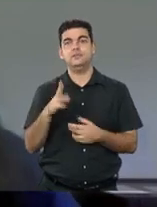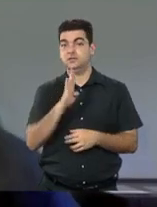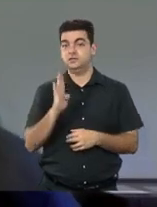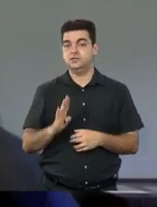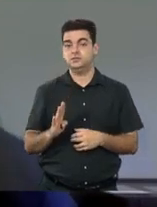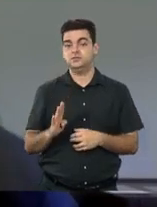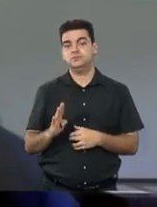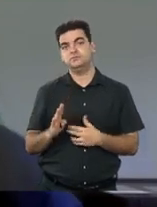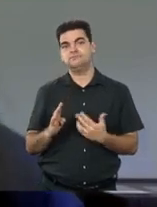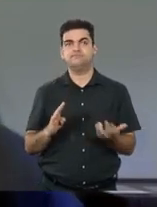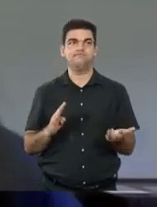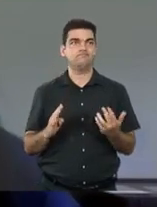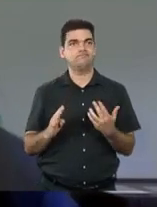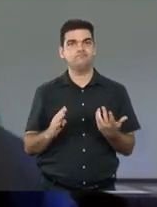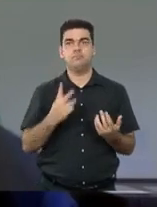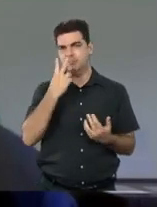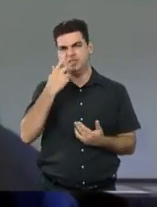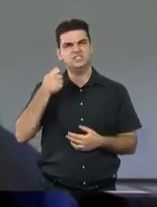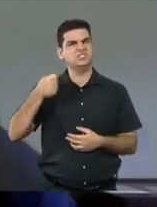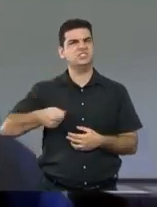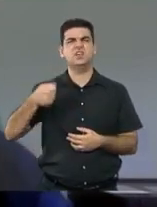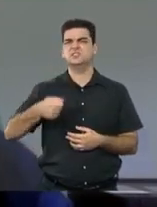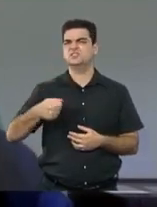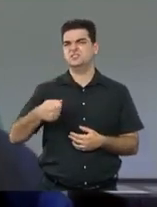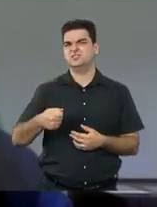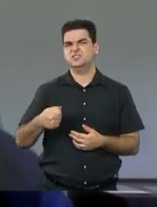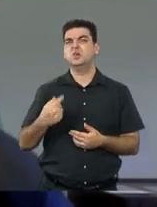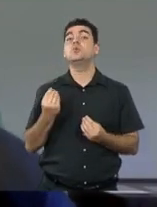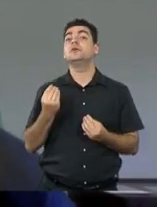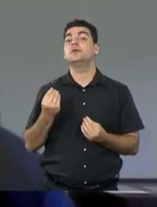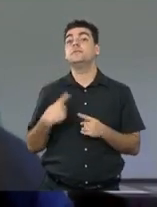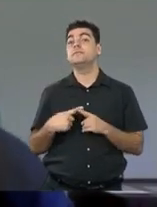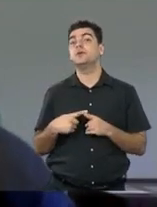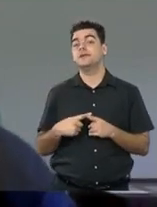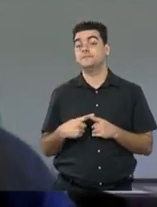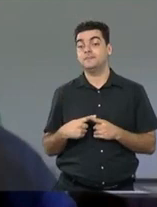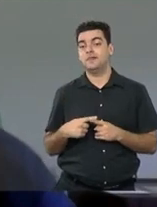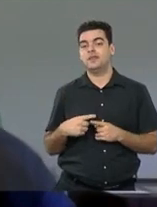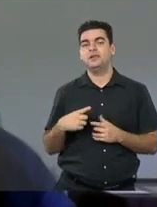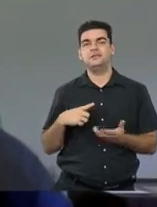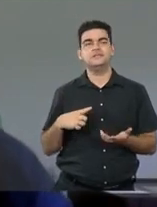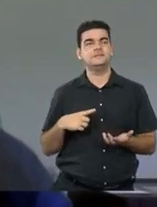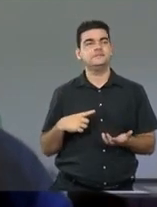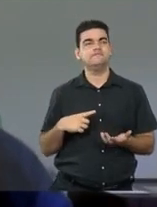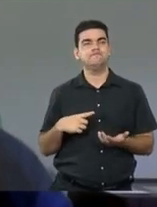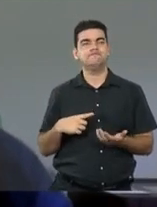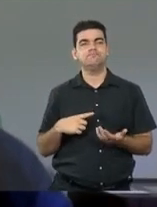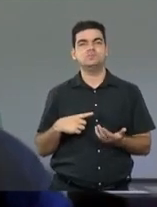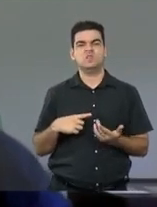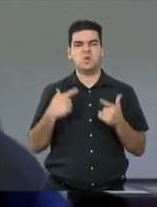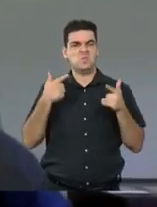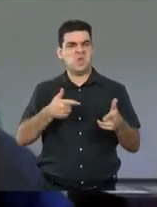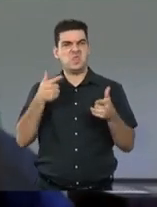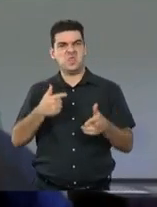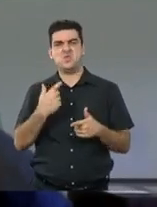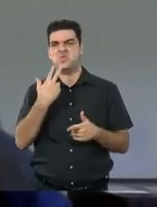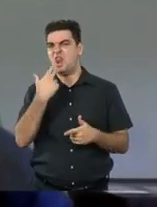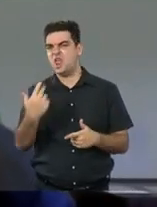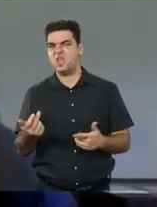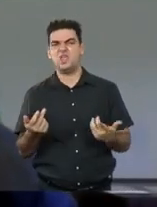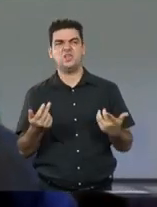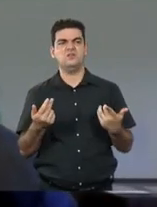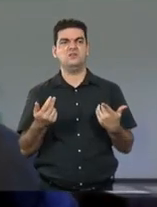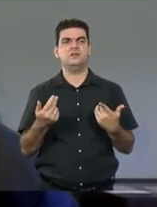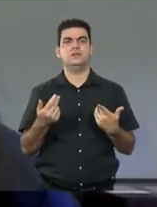talvez está em frente ainda, uma ditadura, onde se impor a questão da língua, principalmente,